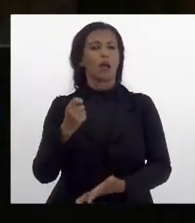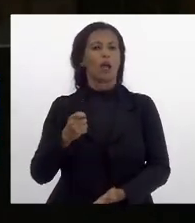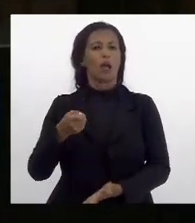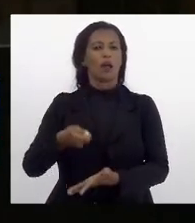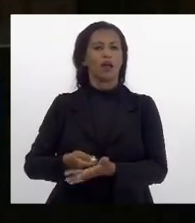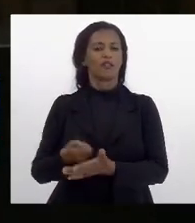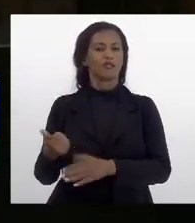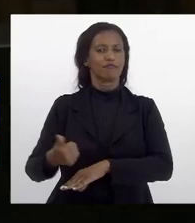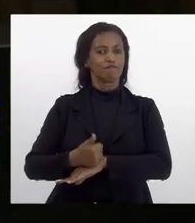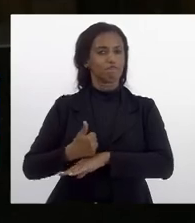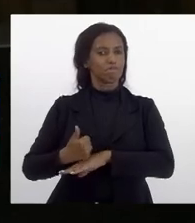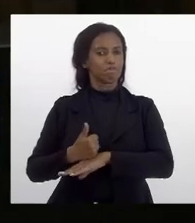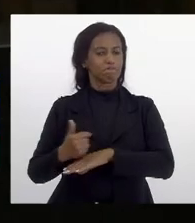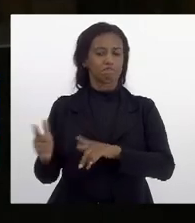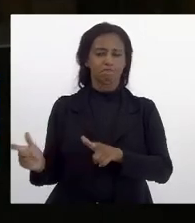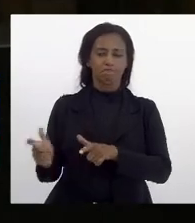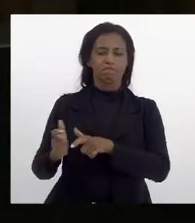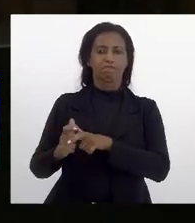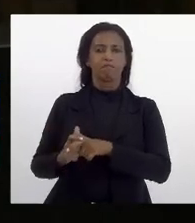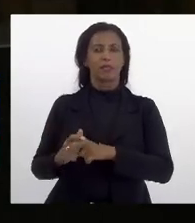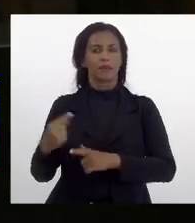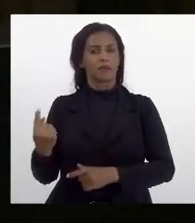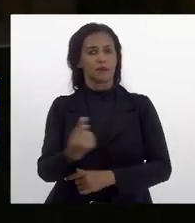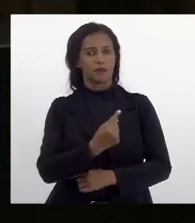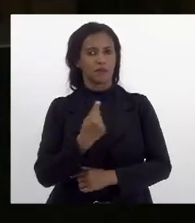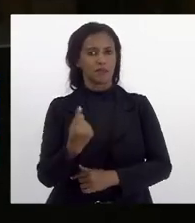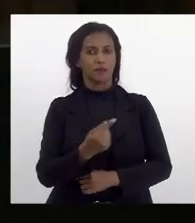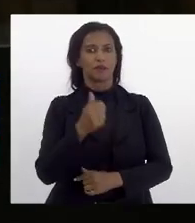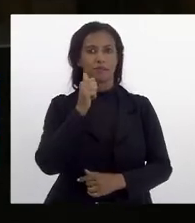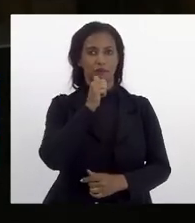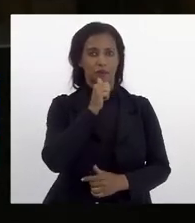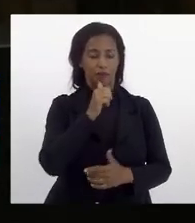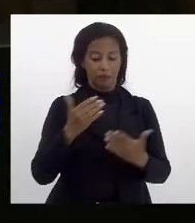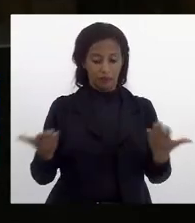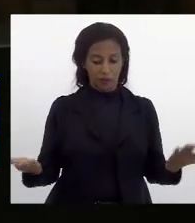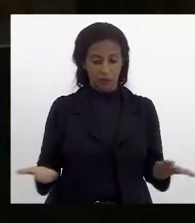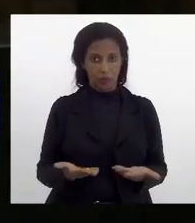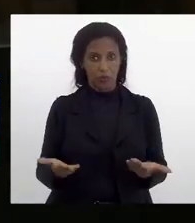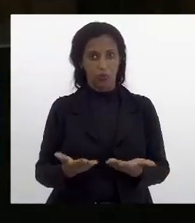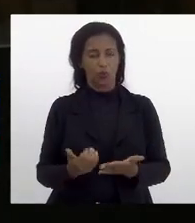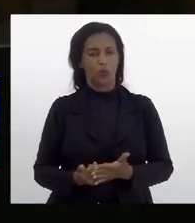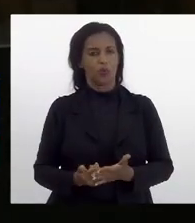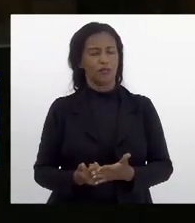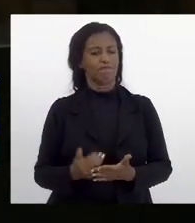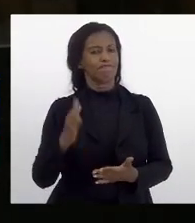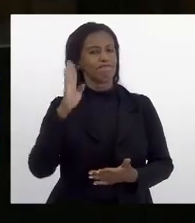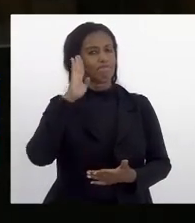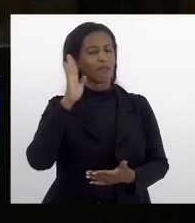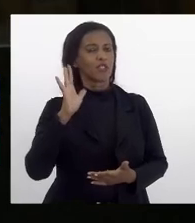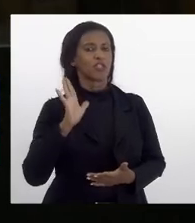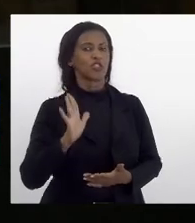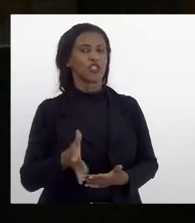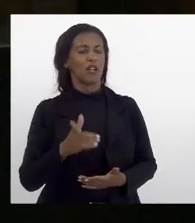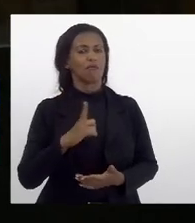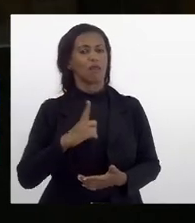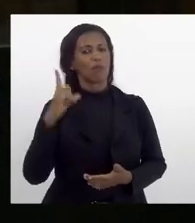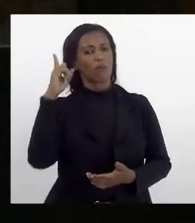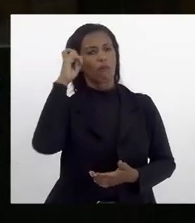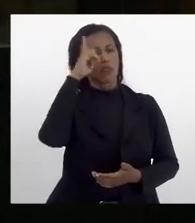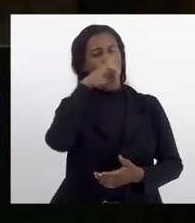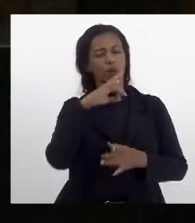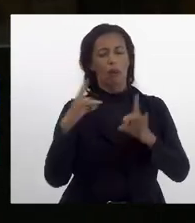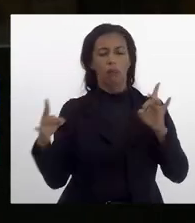dignidade mínima das nossas mulheres que hoje essencialmente já tem uma dificuldade